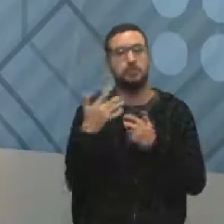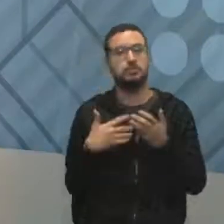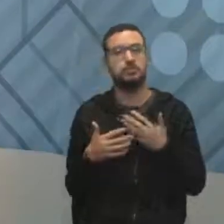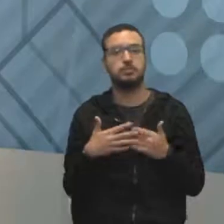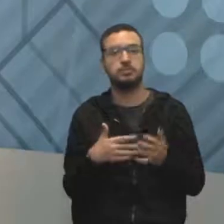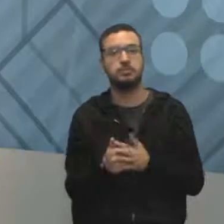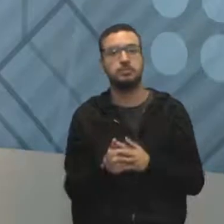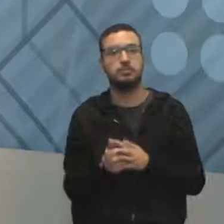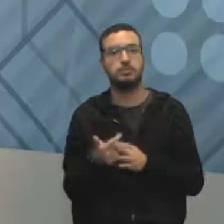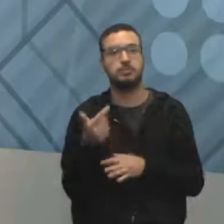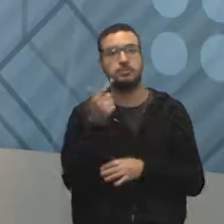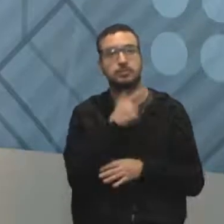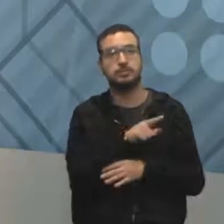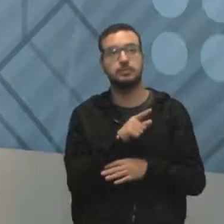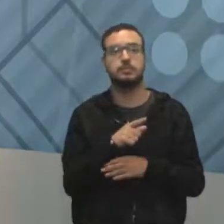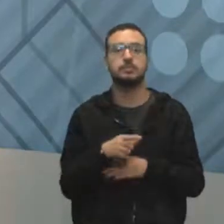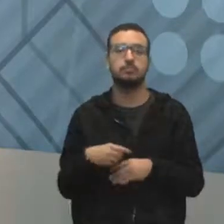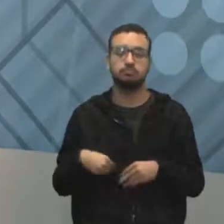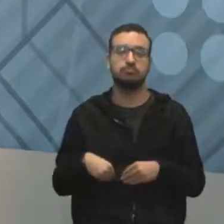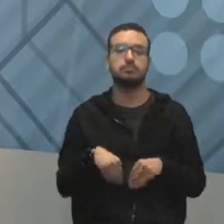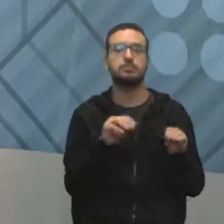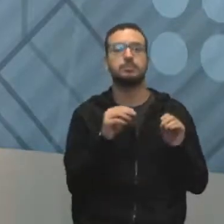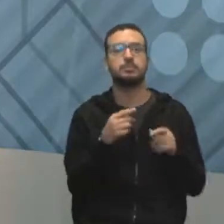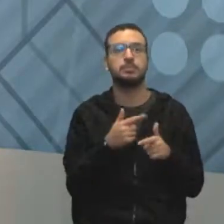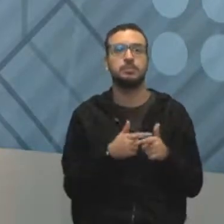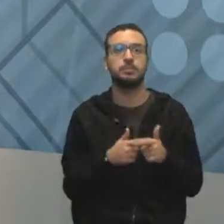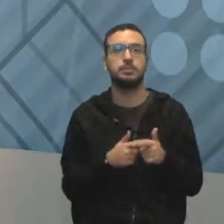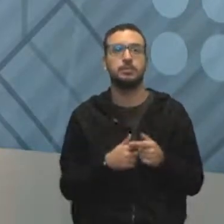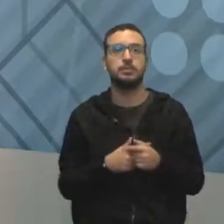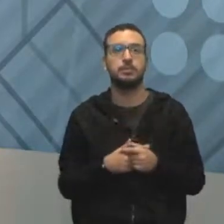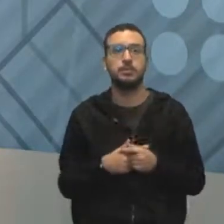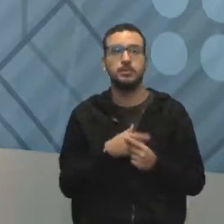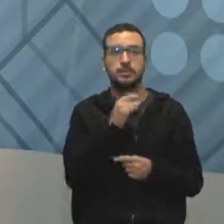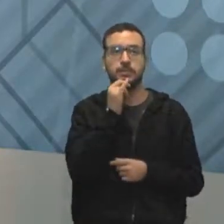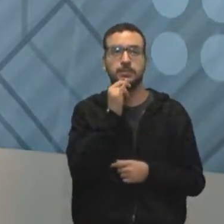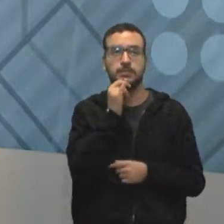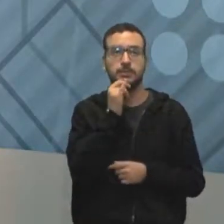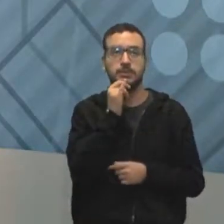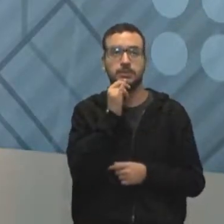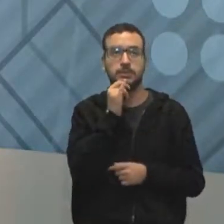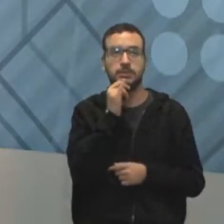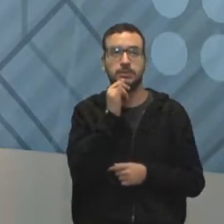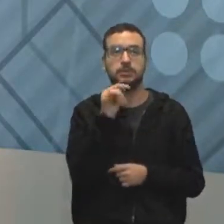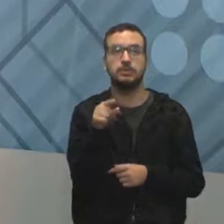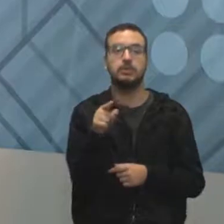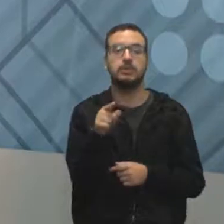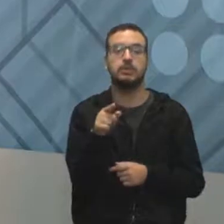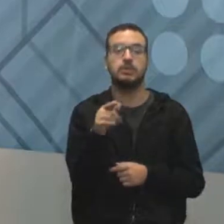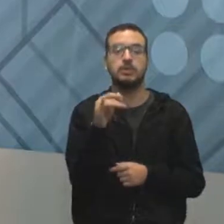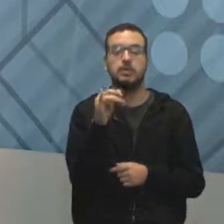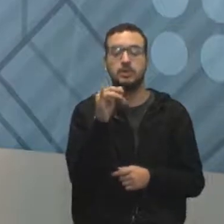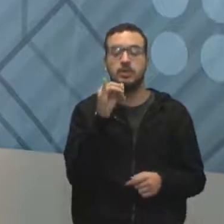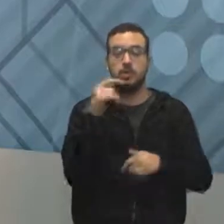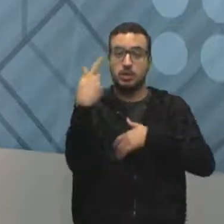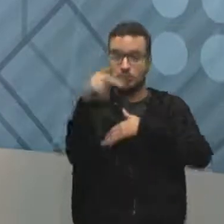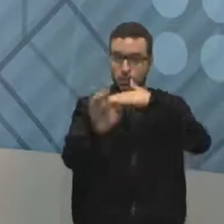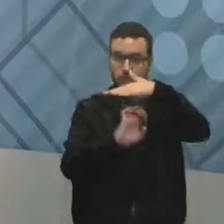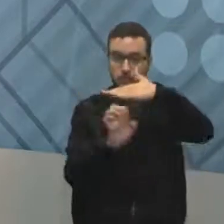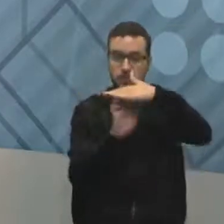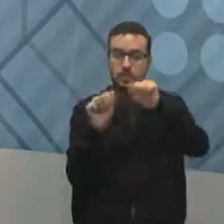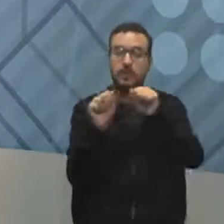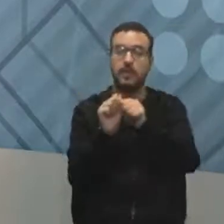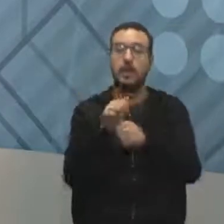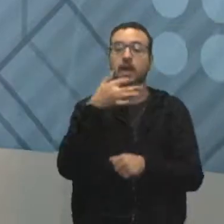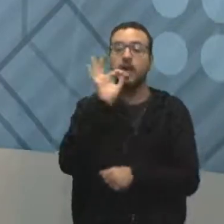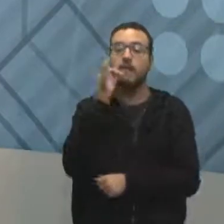para tocar aquele projeto. Por exemplo, você vai agora implantar aquele café da manhã lá na sua empresa. Você vai